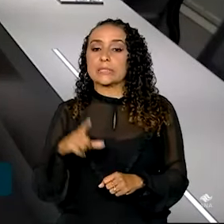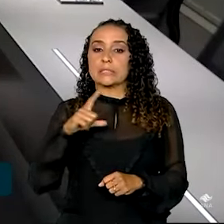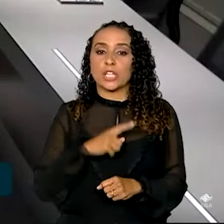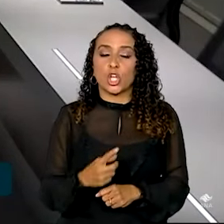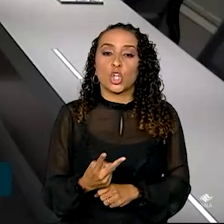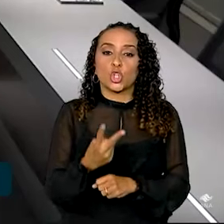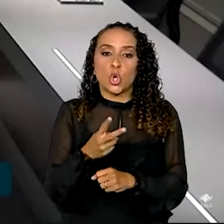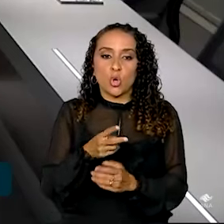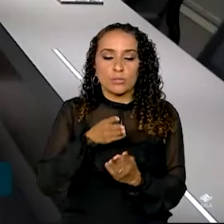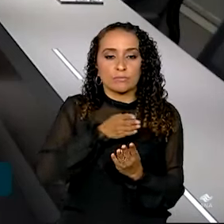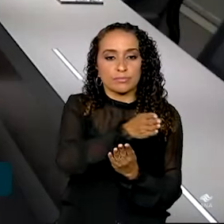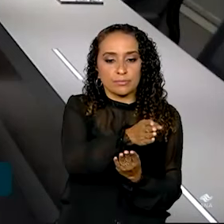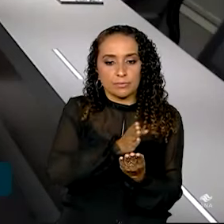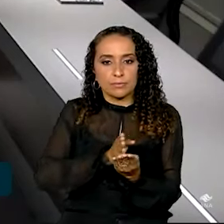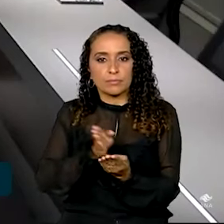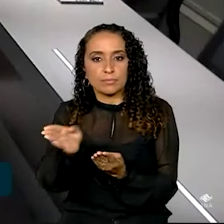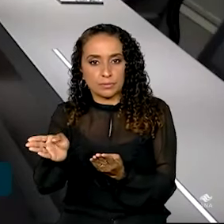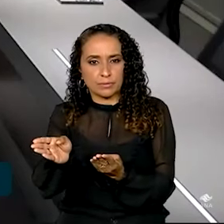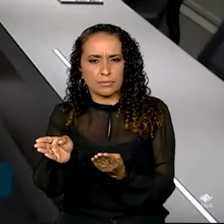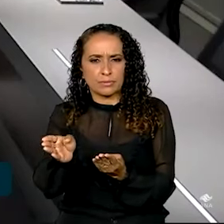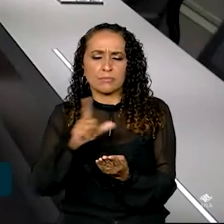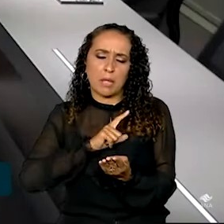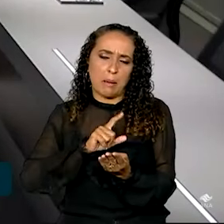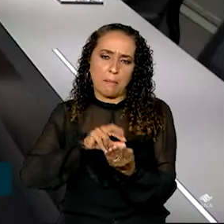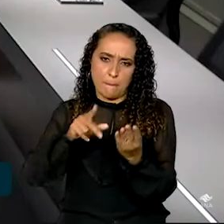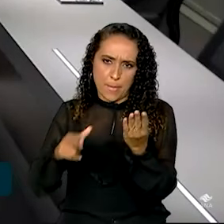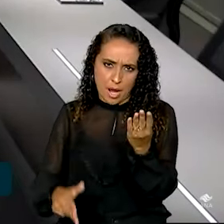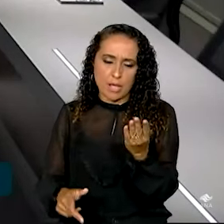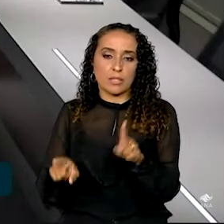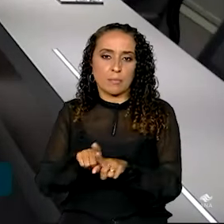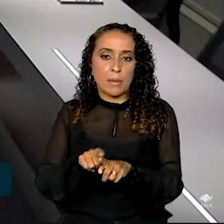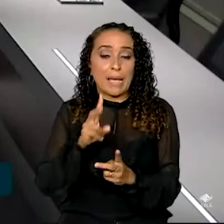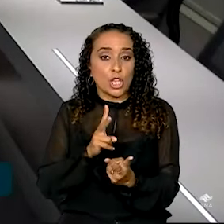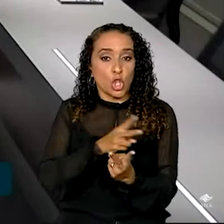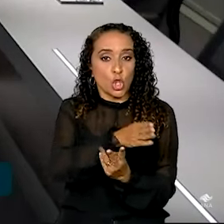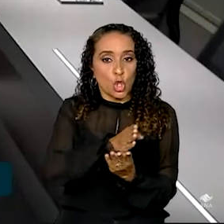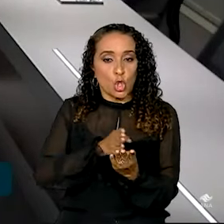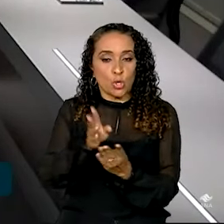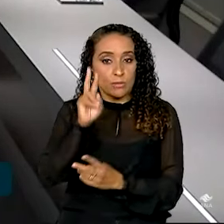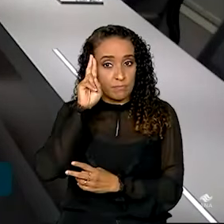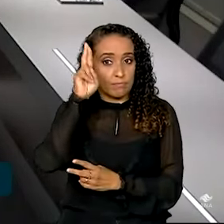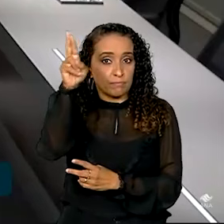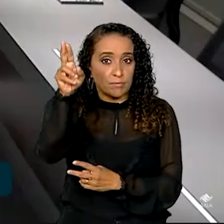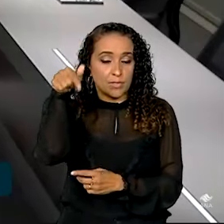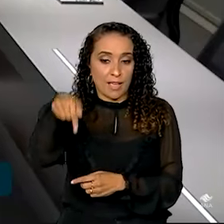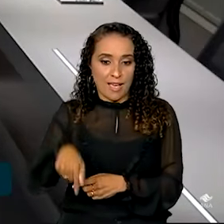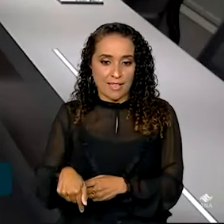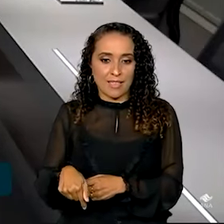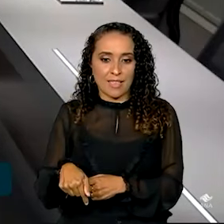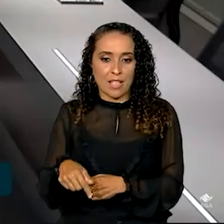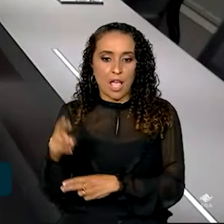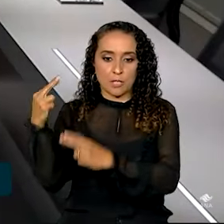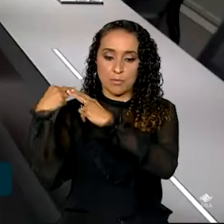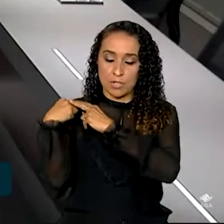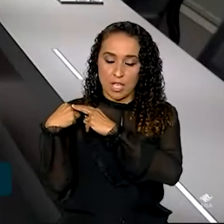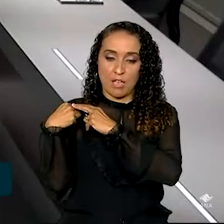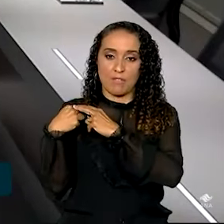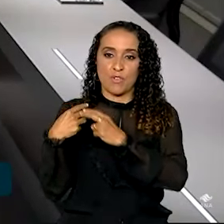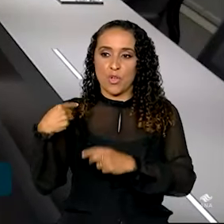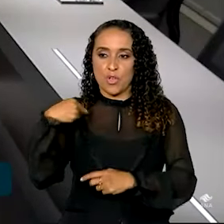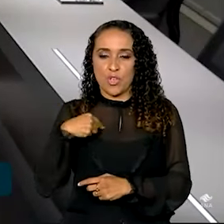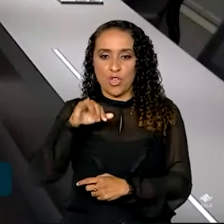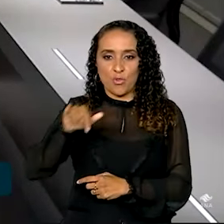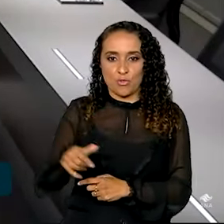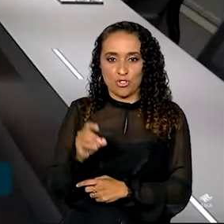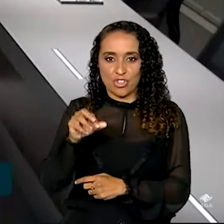dois eixos, para não falar dos demais, e que tem dois responsáveis aqui na mesa, que é o Jardim Filho e eu, que é o